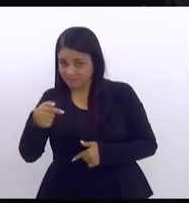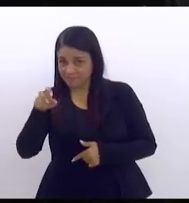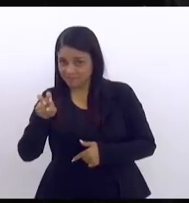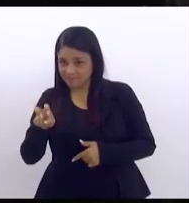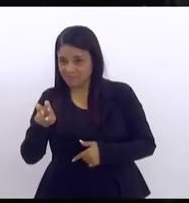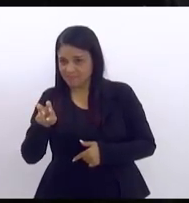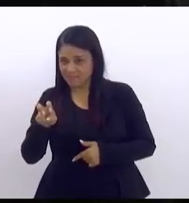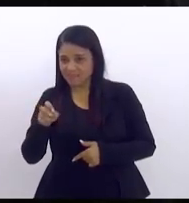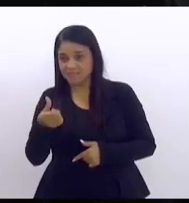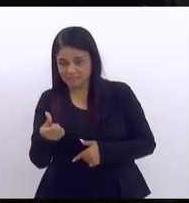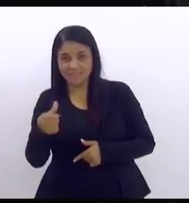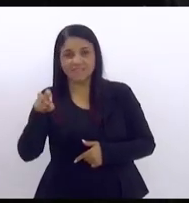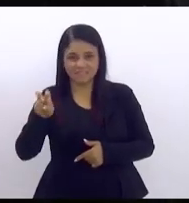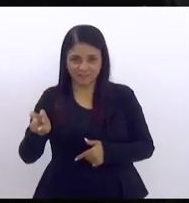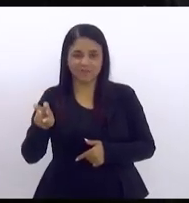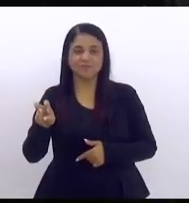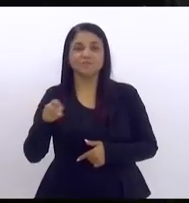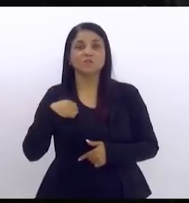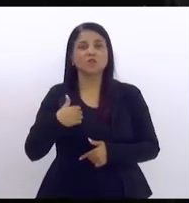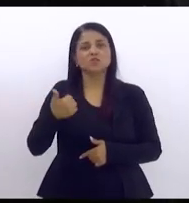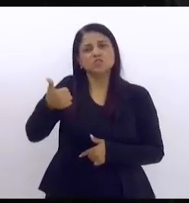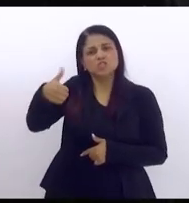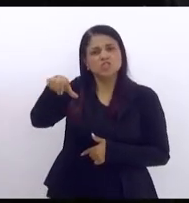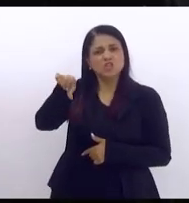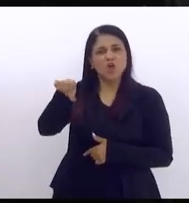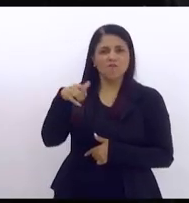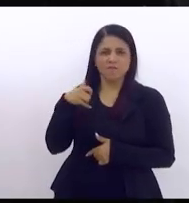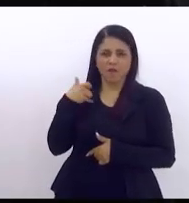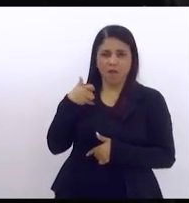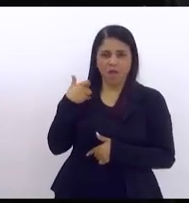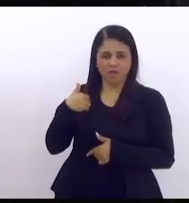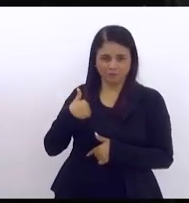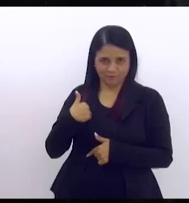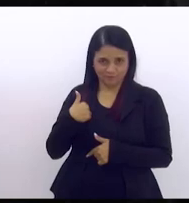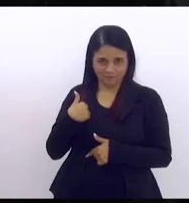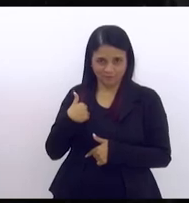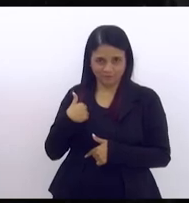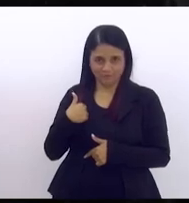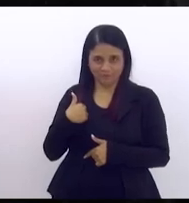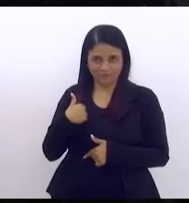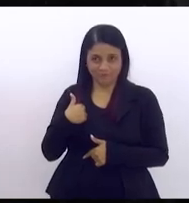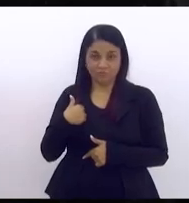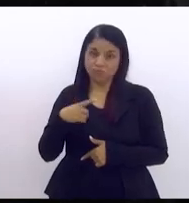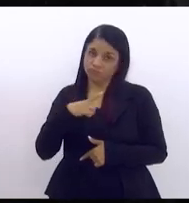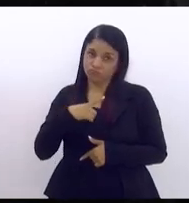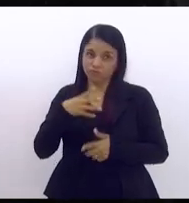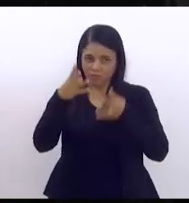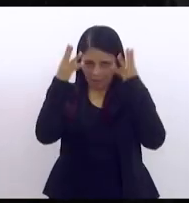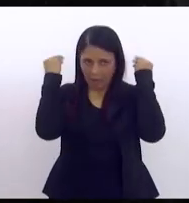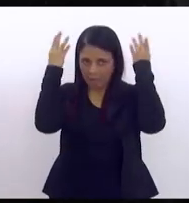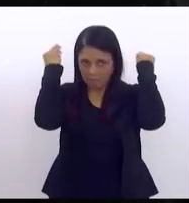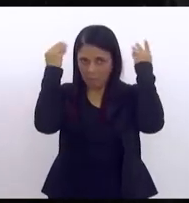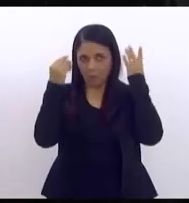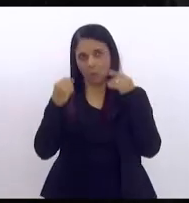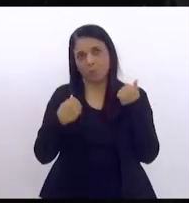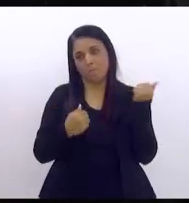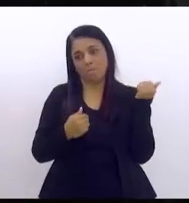jovem de 19 anos talvez tivesse até mais cabelo que o deputado Ratinho